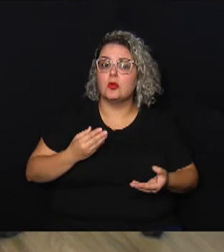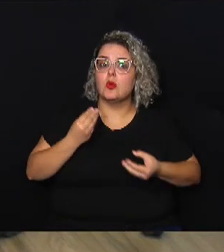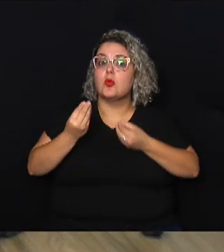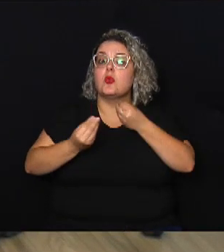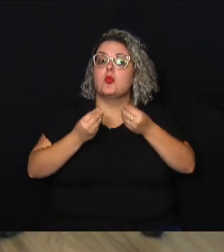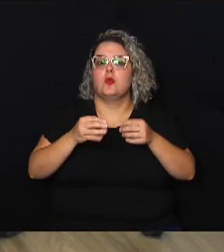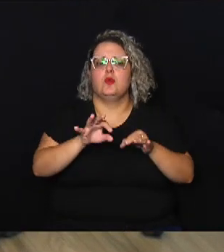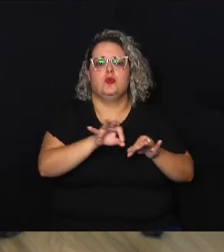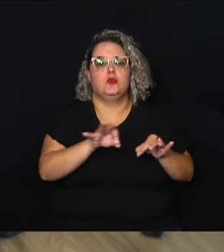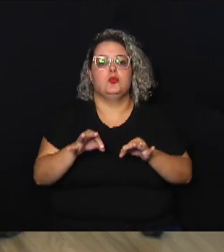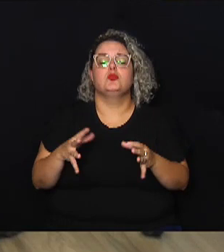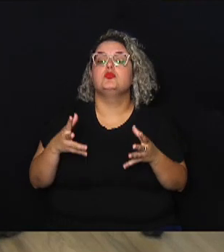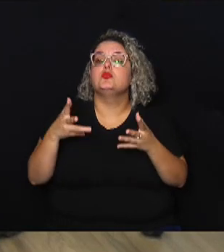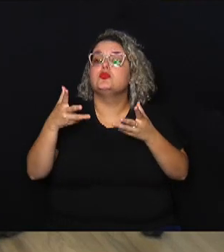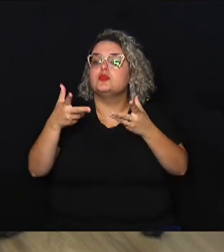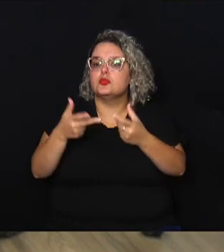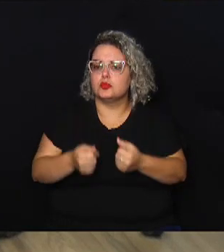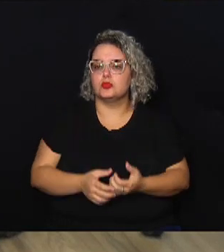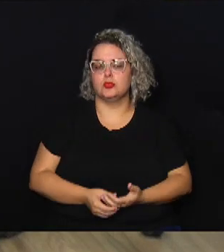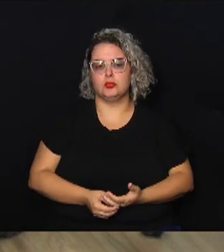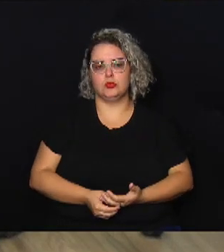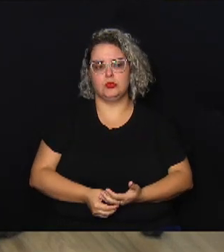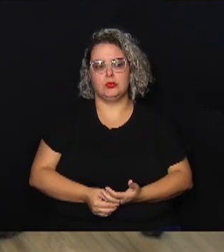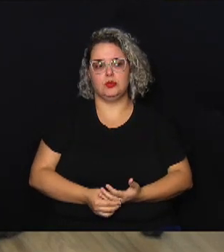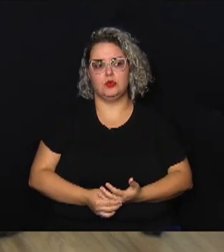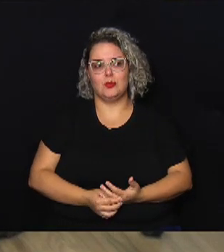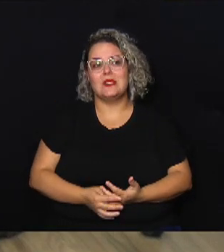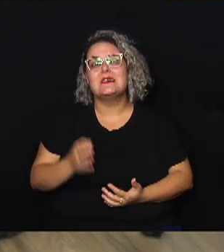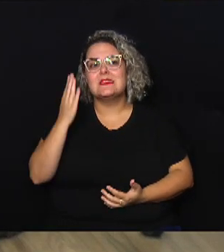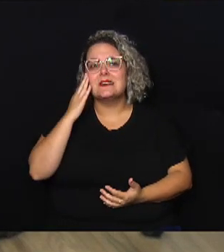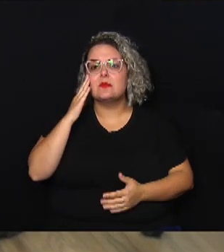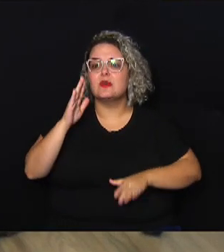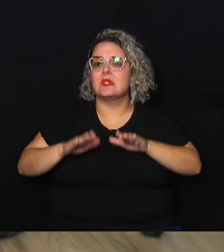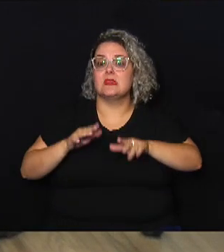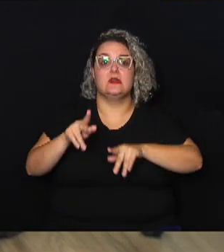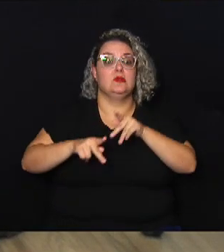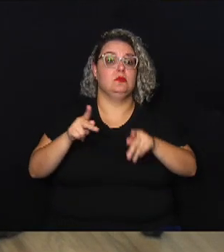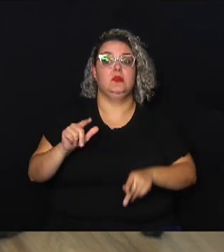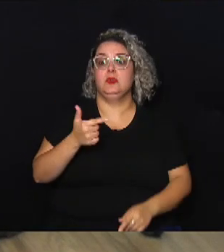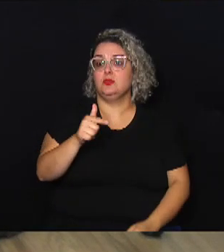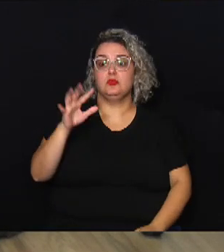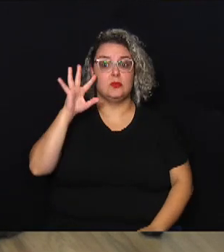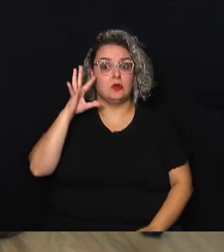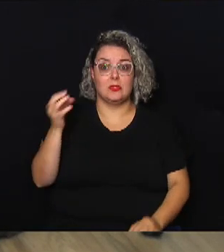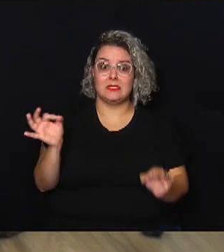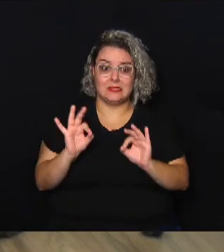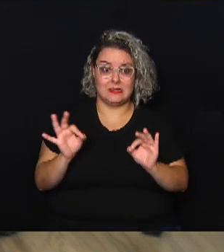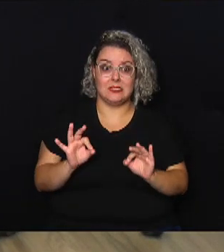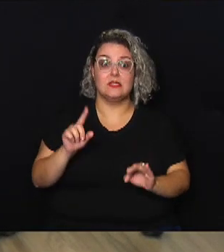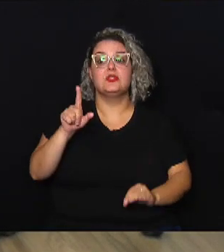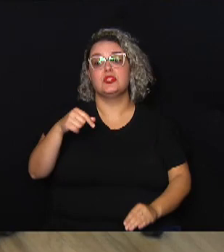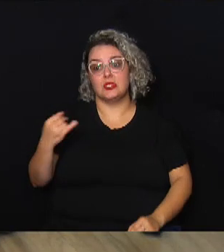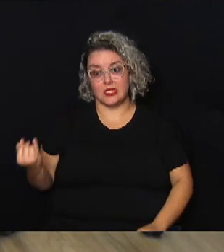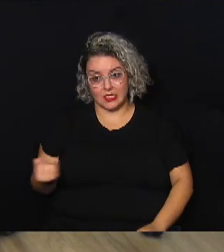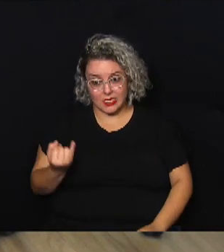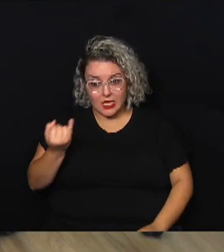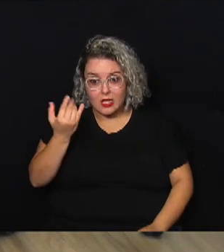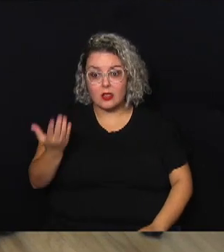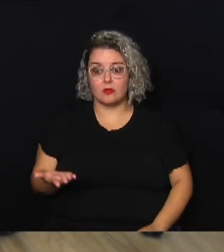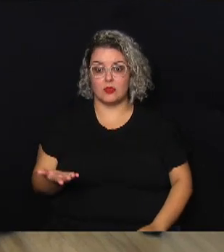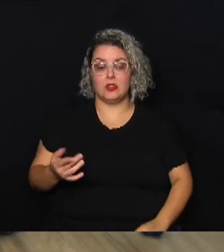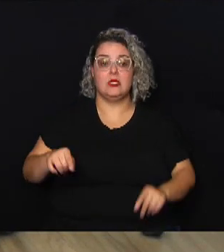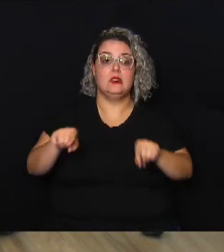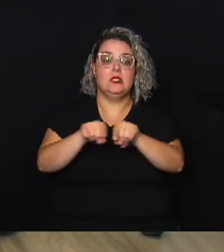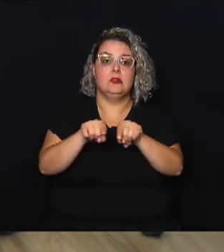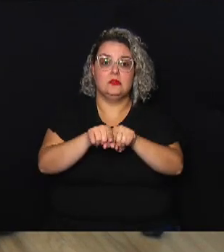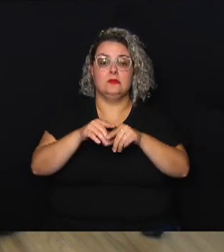organizar tudo isso né sabendo que muitas vezes a população não tem conhecimento nenhum mas que é importante e ao mesmo tempo